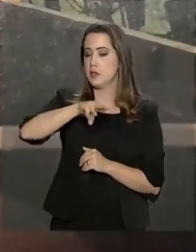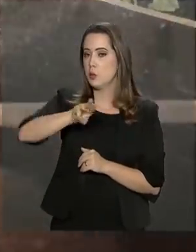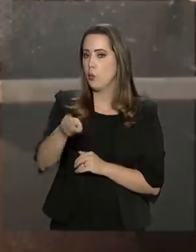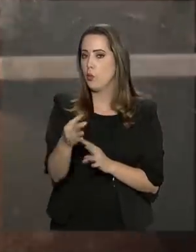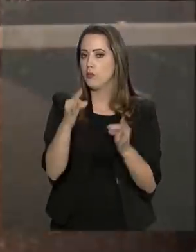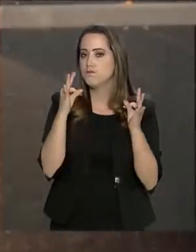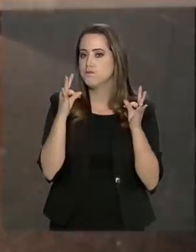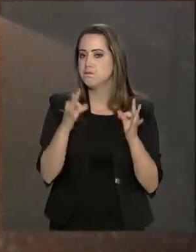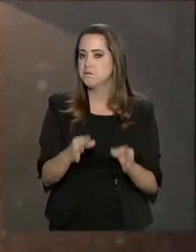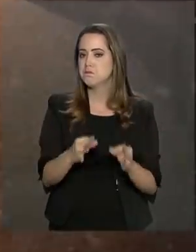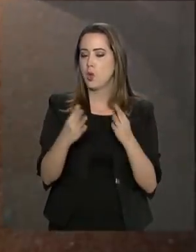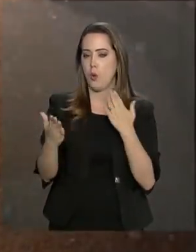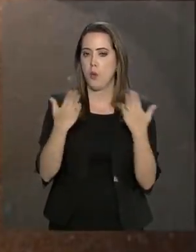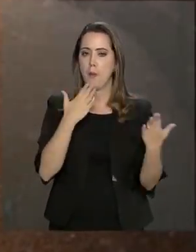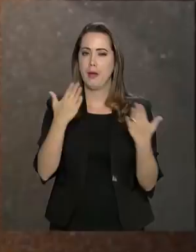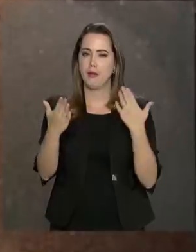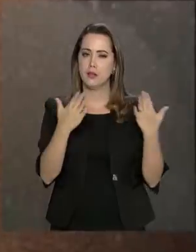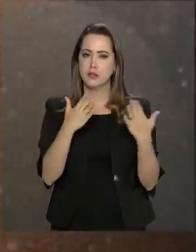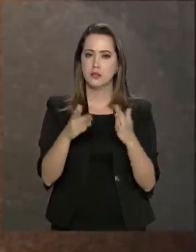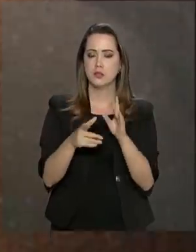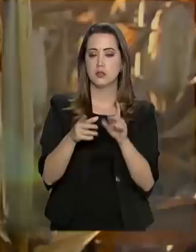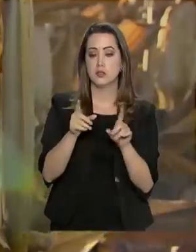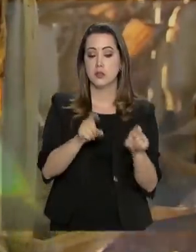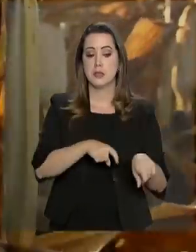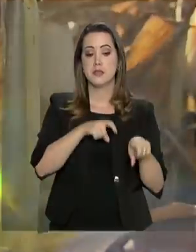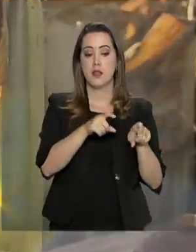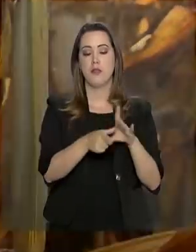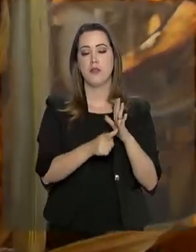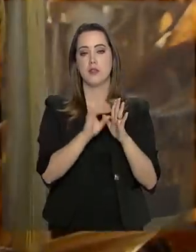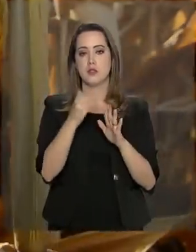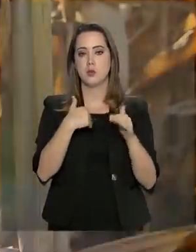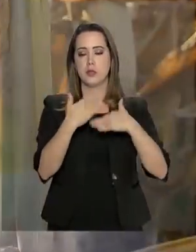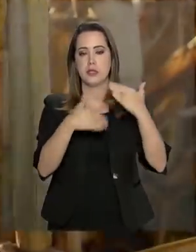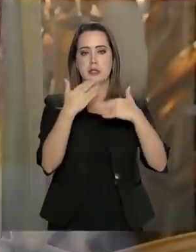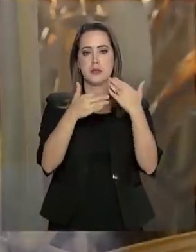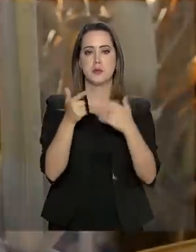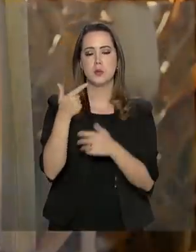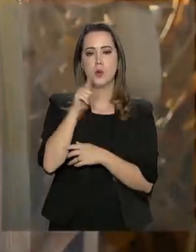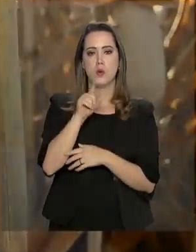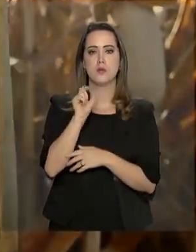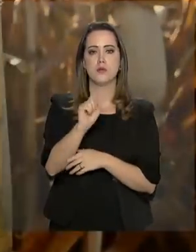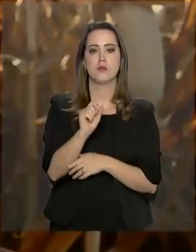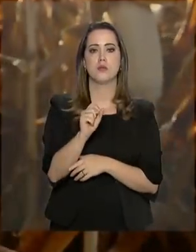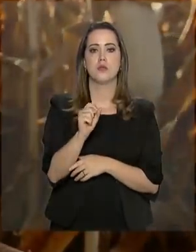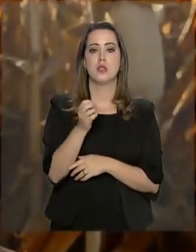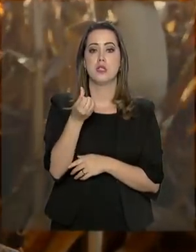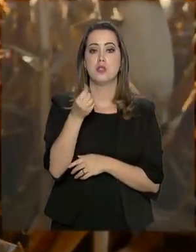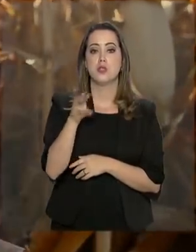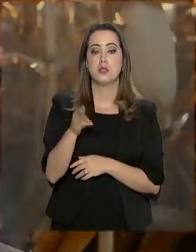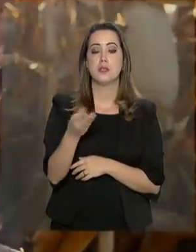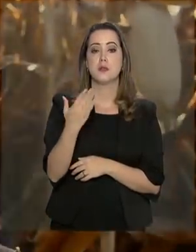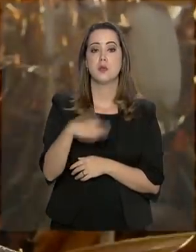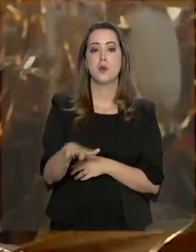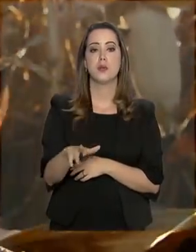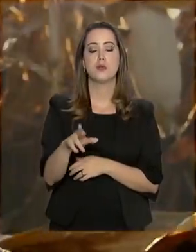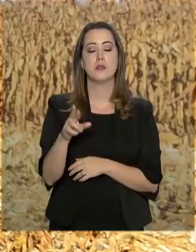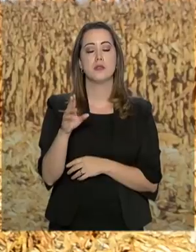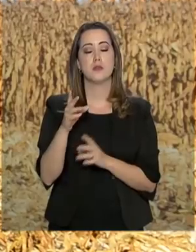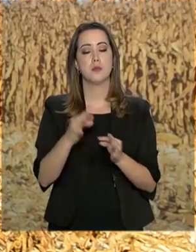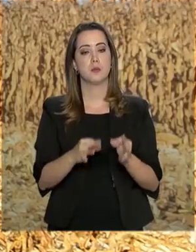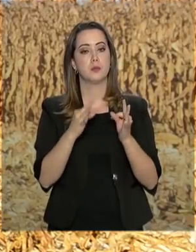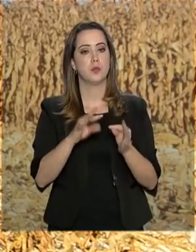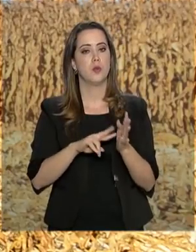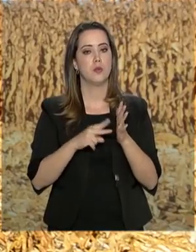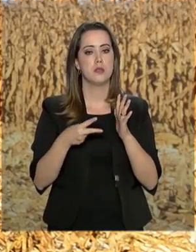de toneladas. Em comparação com a safra passada, o crescimento deverá ser de 6,5 de toneladas,